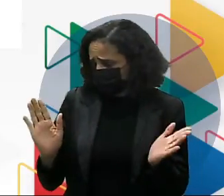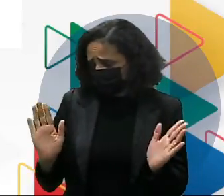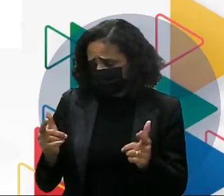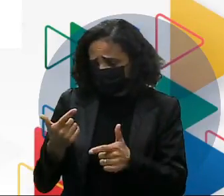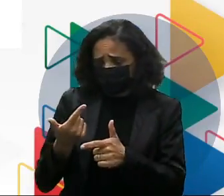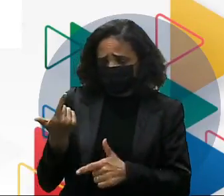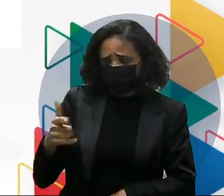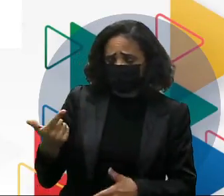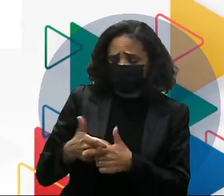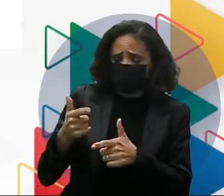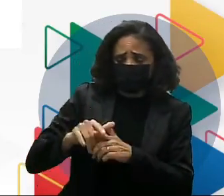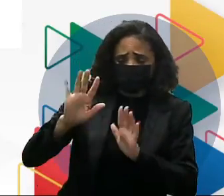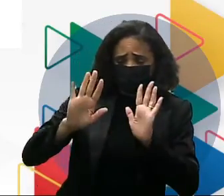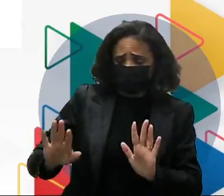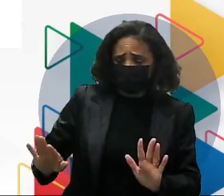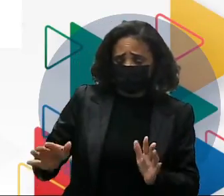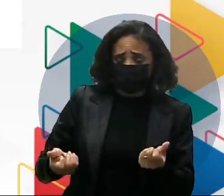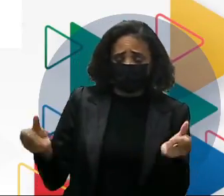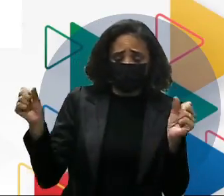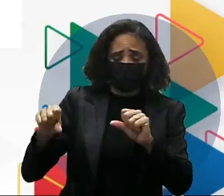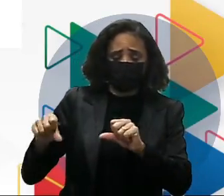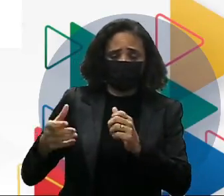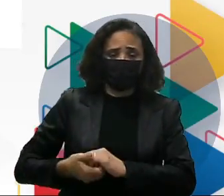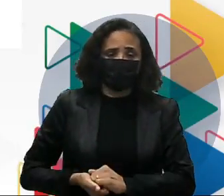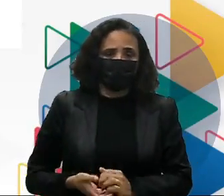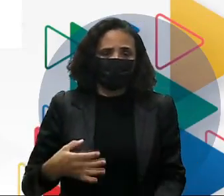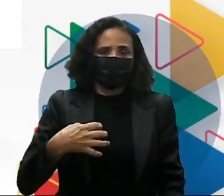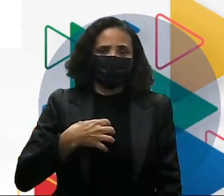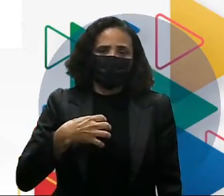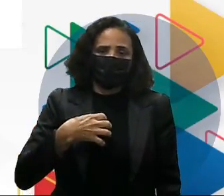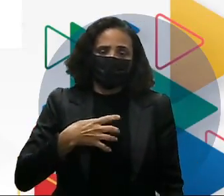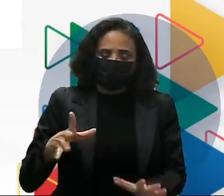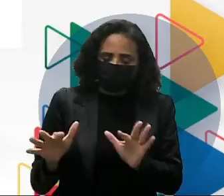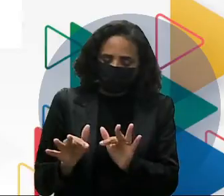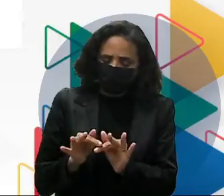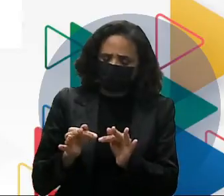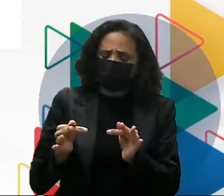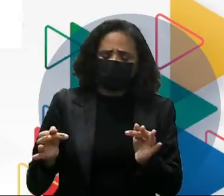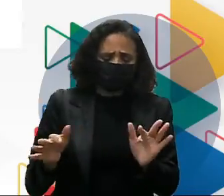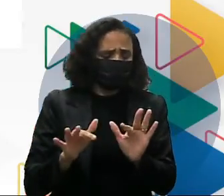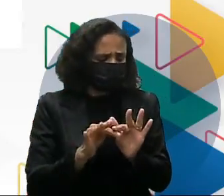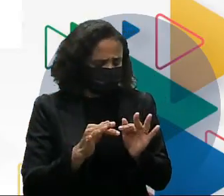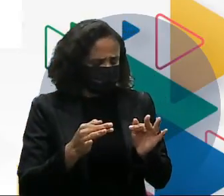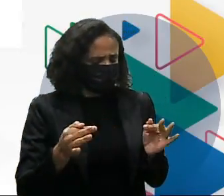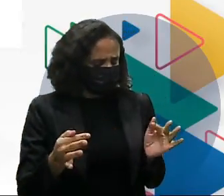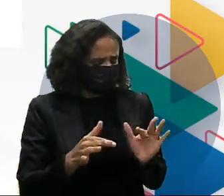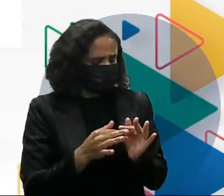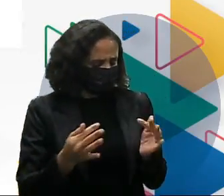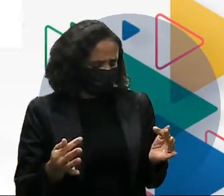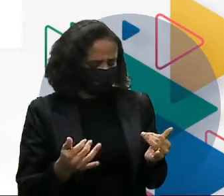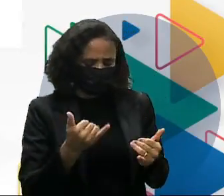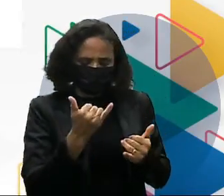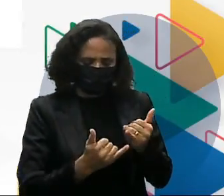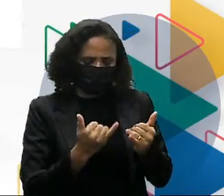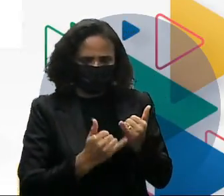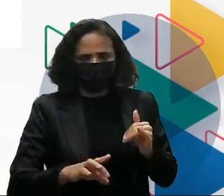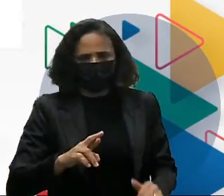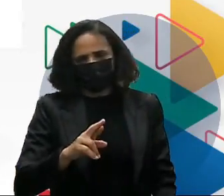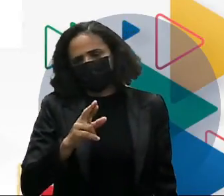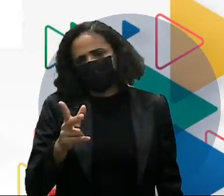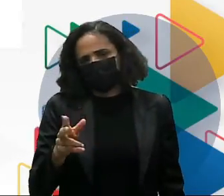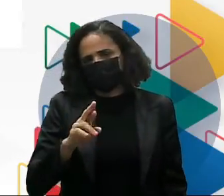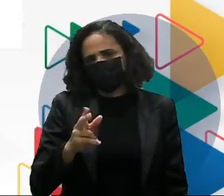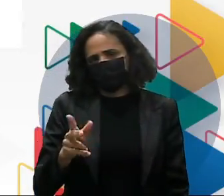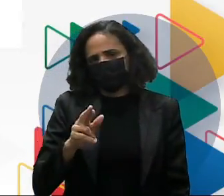E ele lá, o seu jeitinho humilde, diz que espera que sim, porque senão eles não vão se parecer. Oh, ele tem problema ali